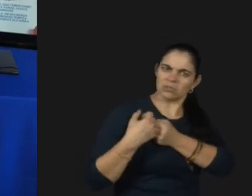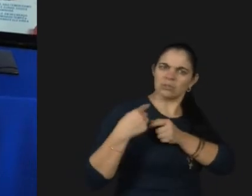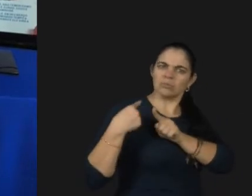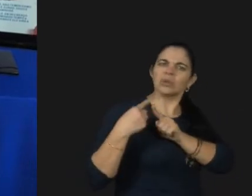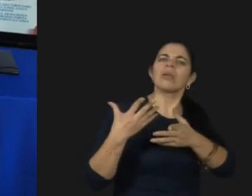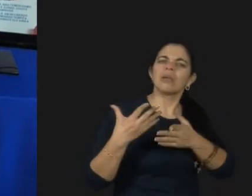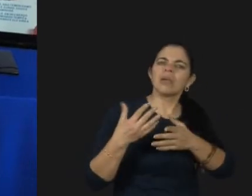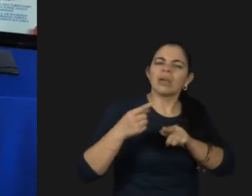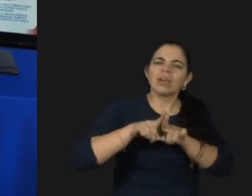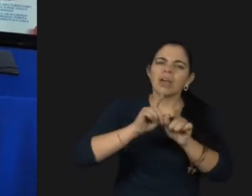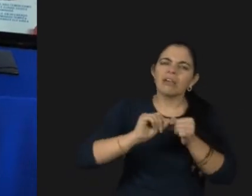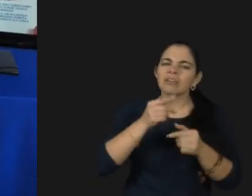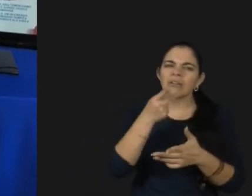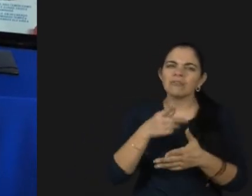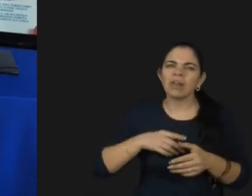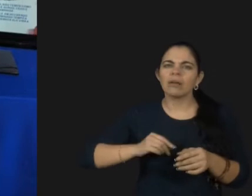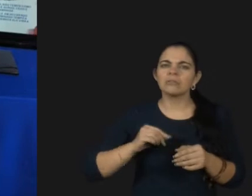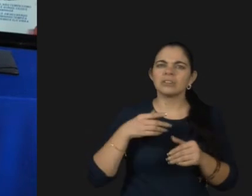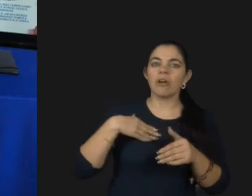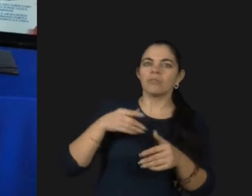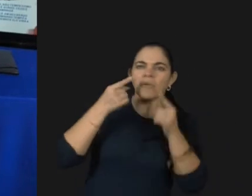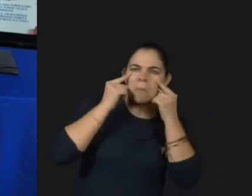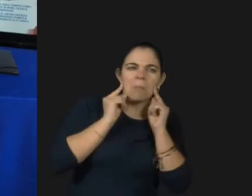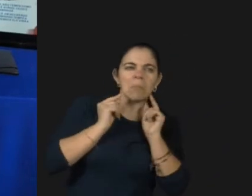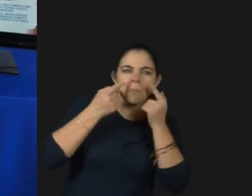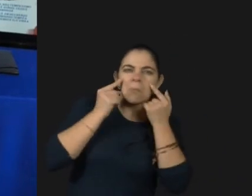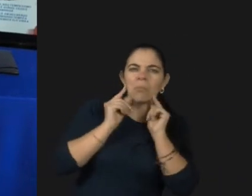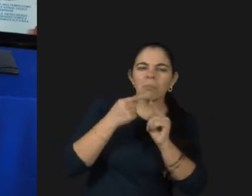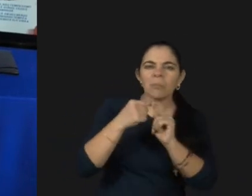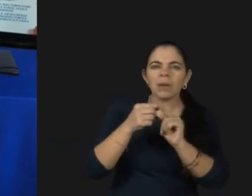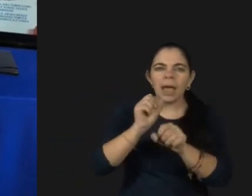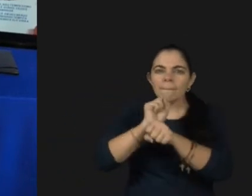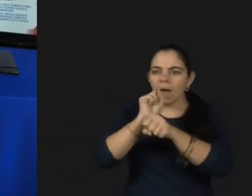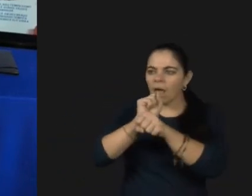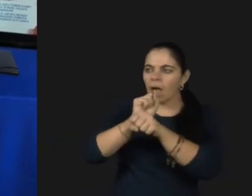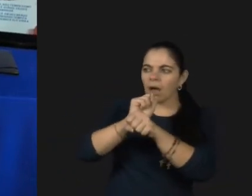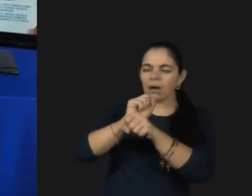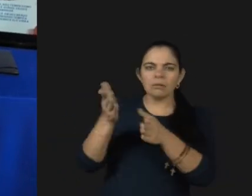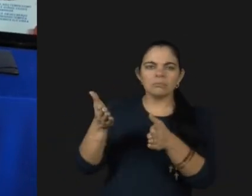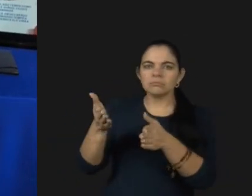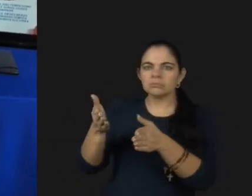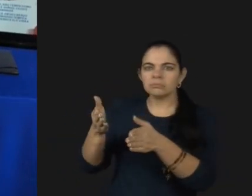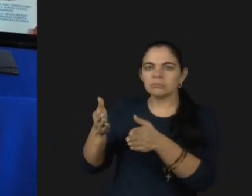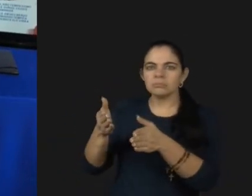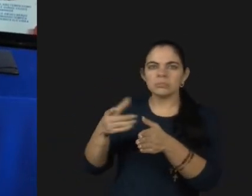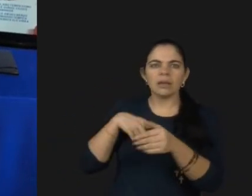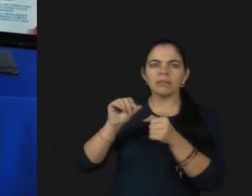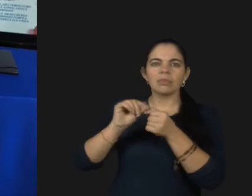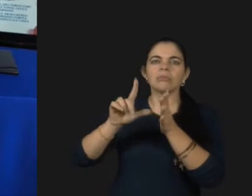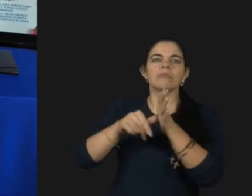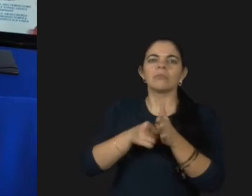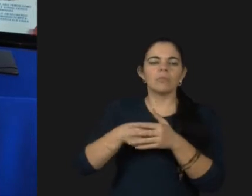momento um olhou para o outro e disse, vamos parar de chorar, vamos? Porque se nós chorarmos, logo se vai um ano do